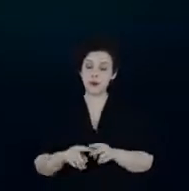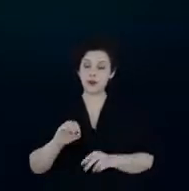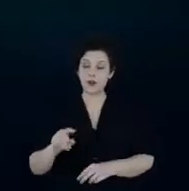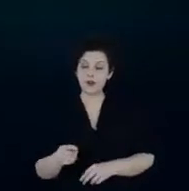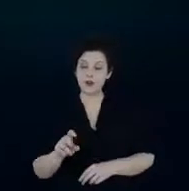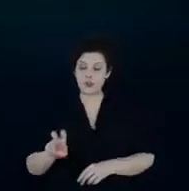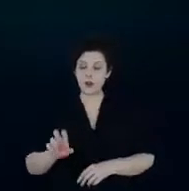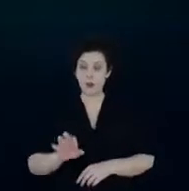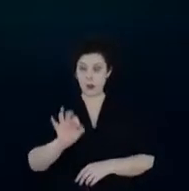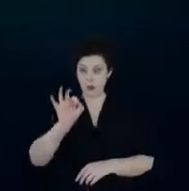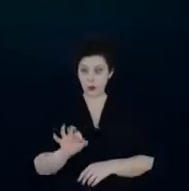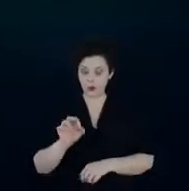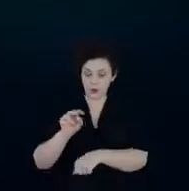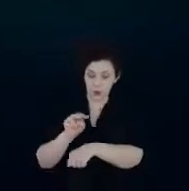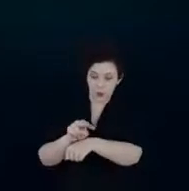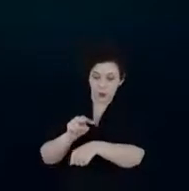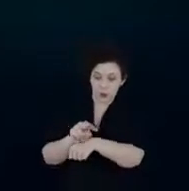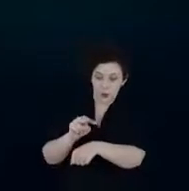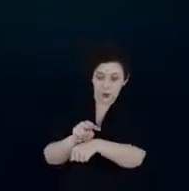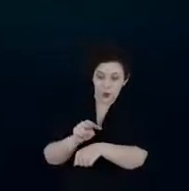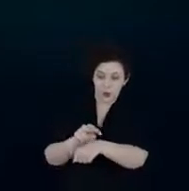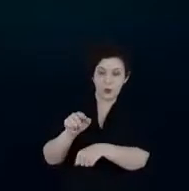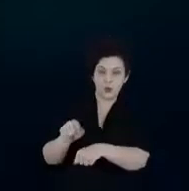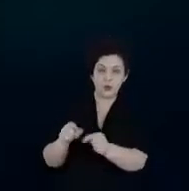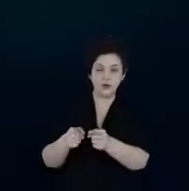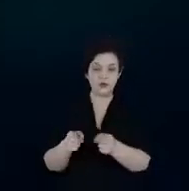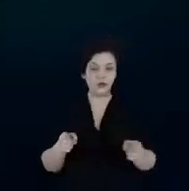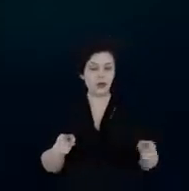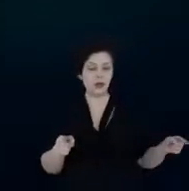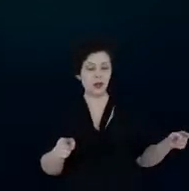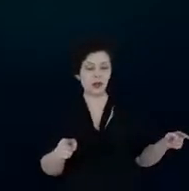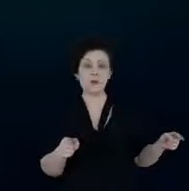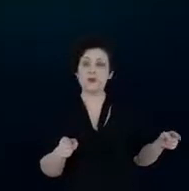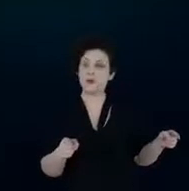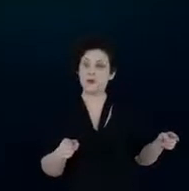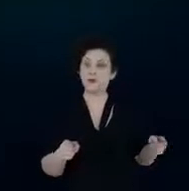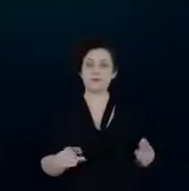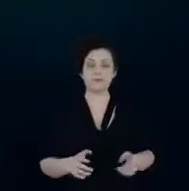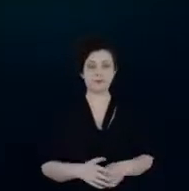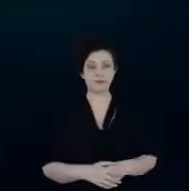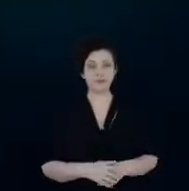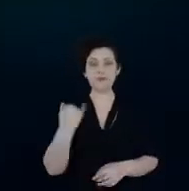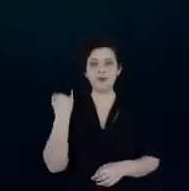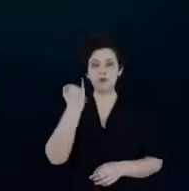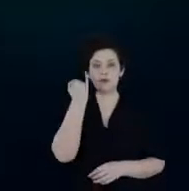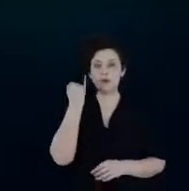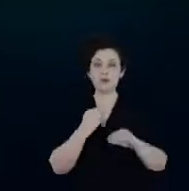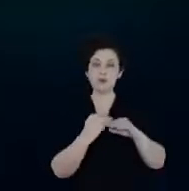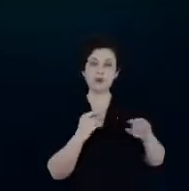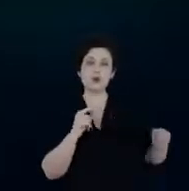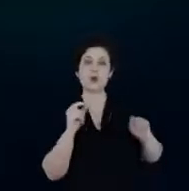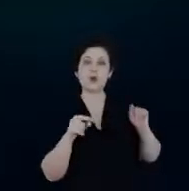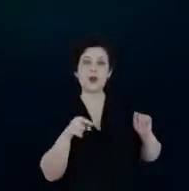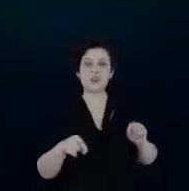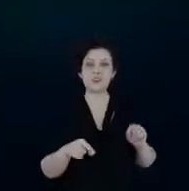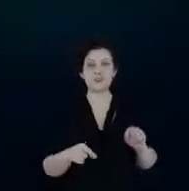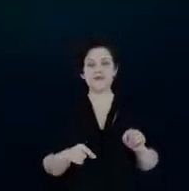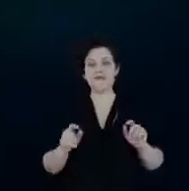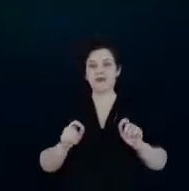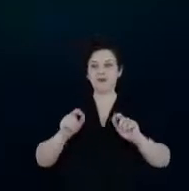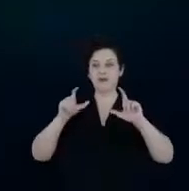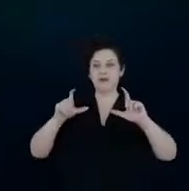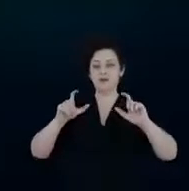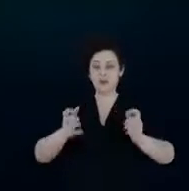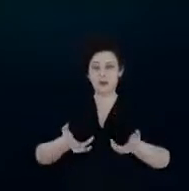% na linha do tempo então é importante aqui nesse highlight que eu fiz